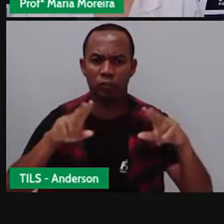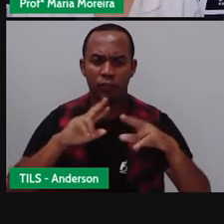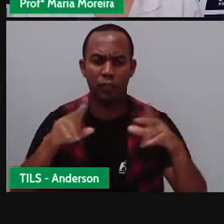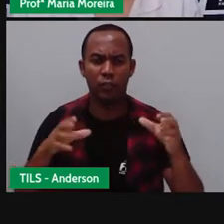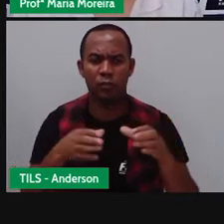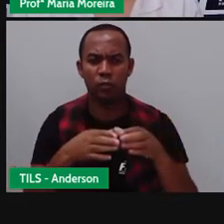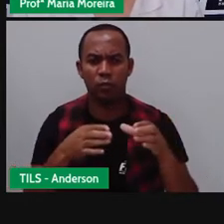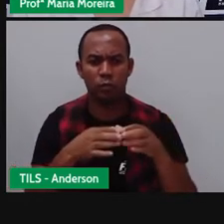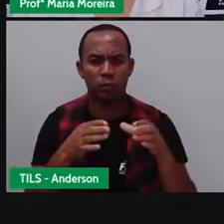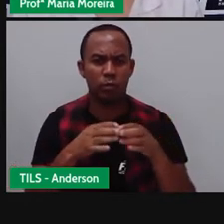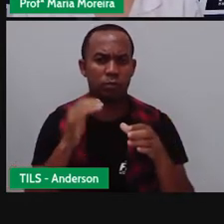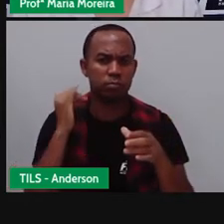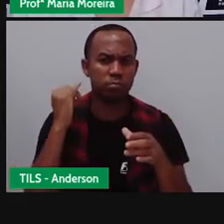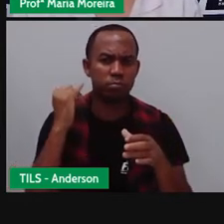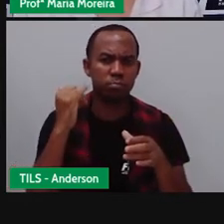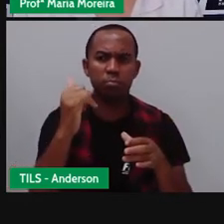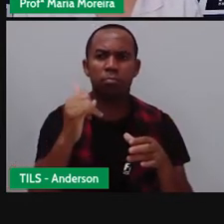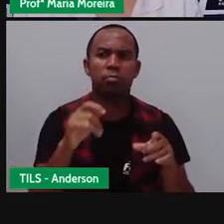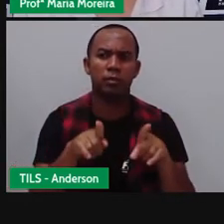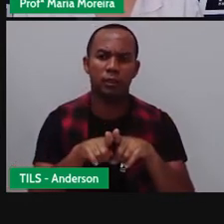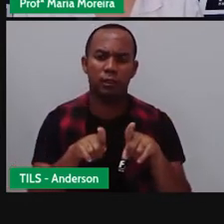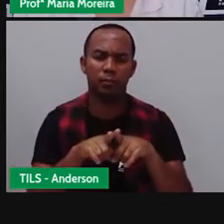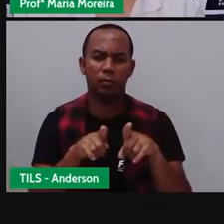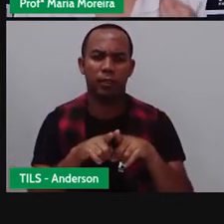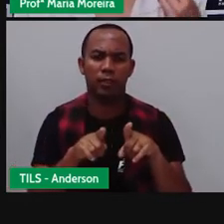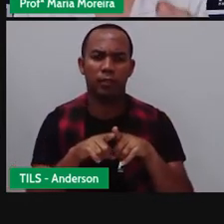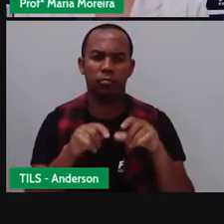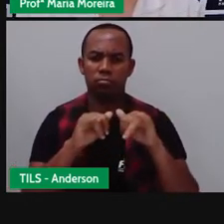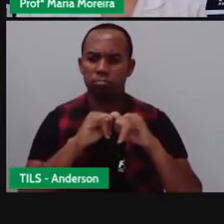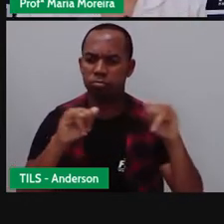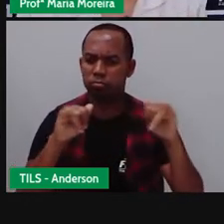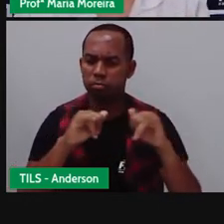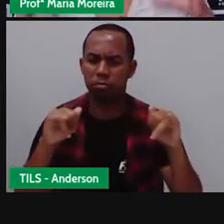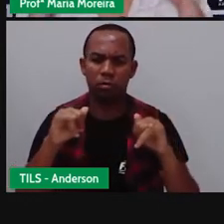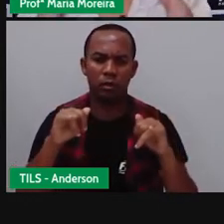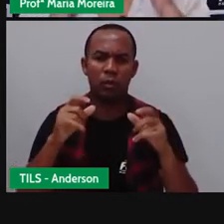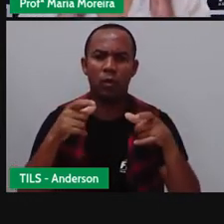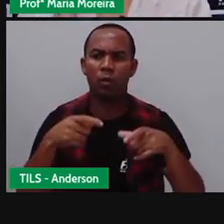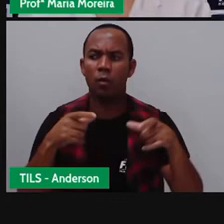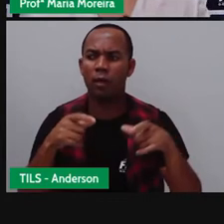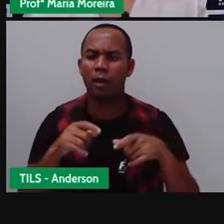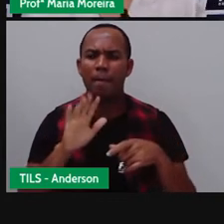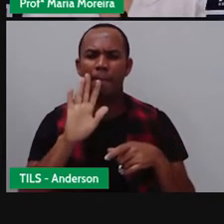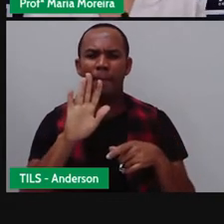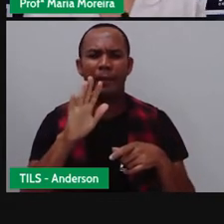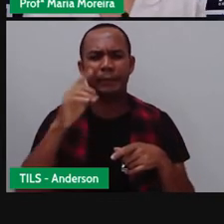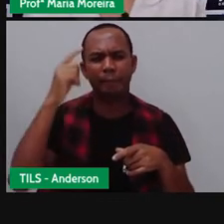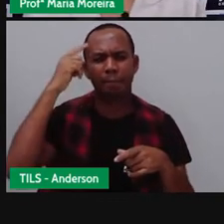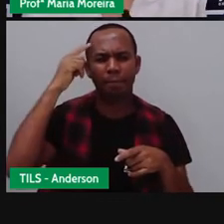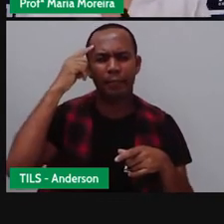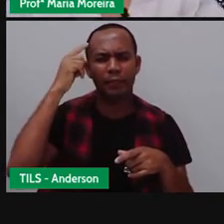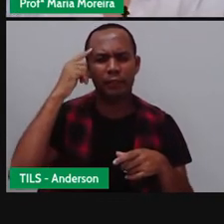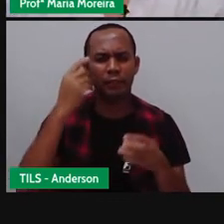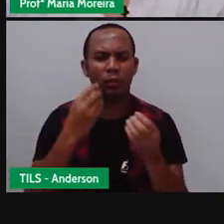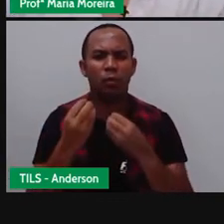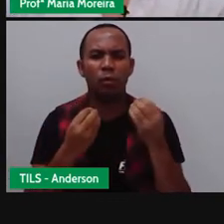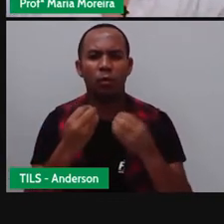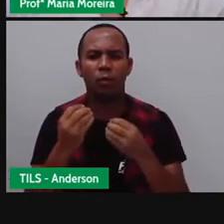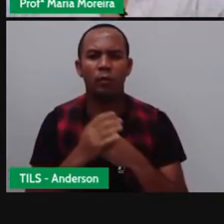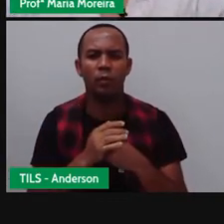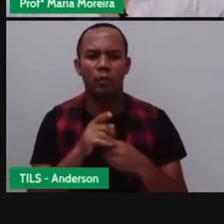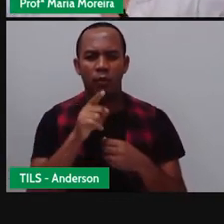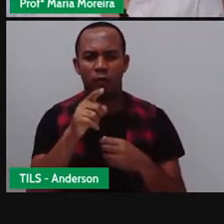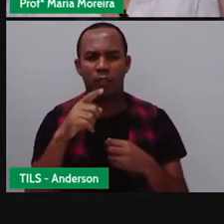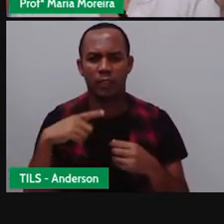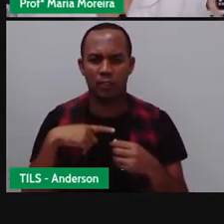por meio de ondas eletromagnéticas propagadas no ar. Agora, para e pensa, que fantástico, né? Você tem lá